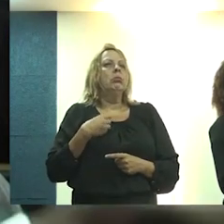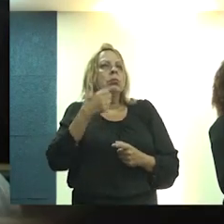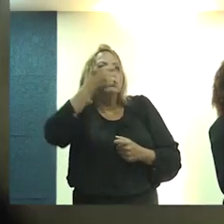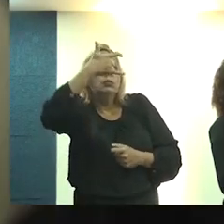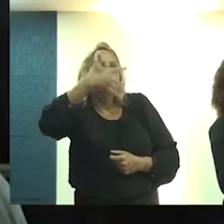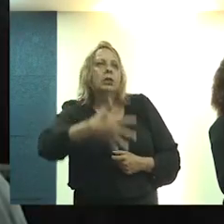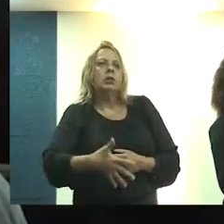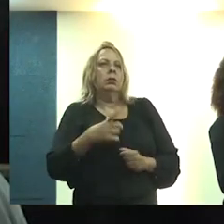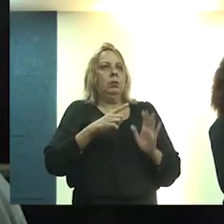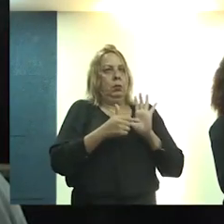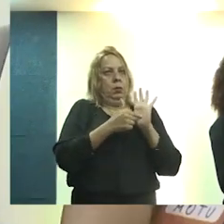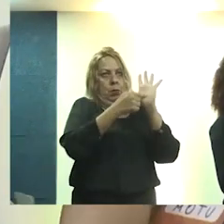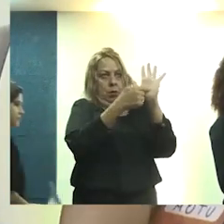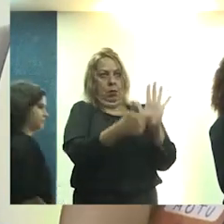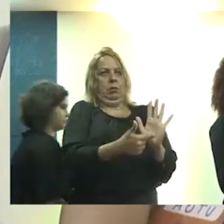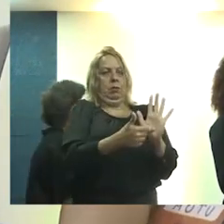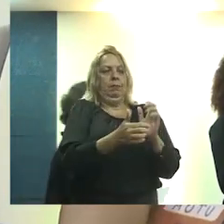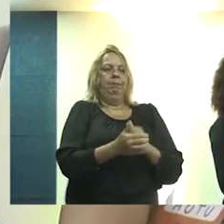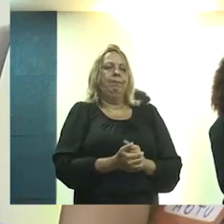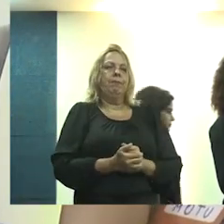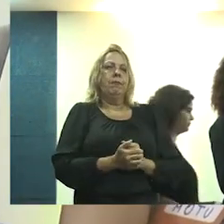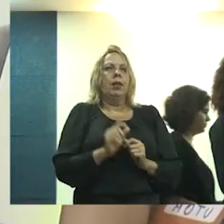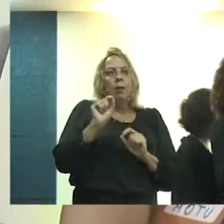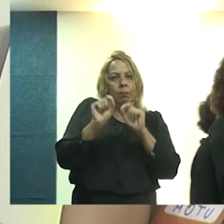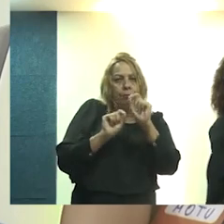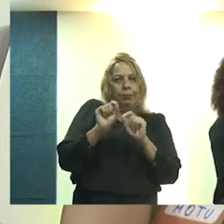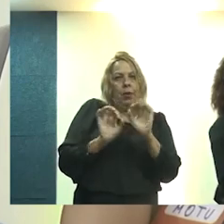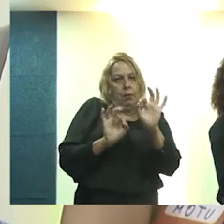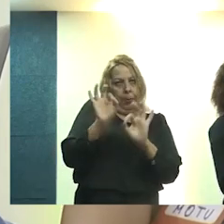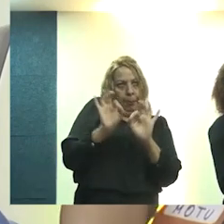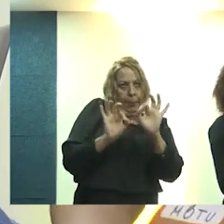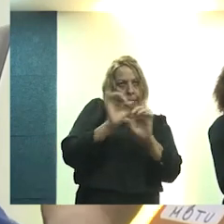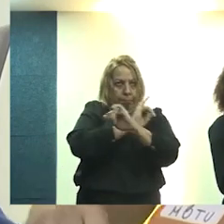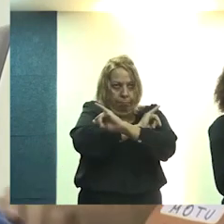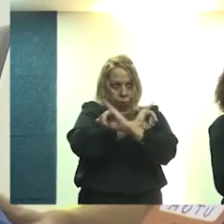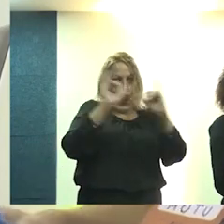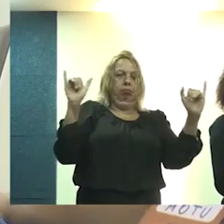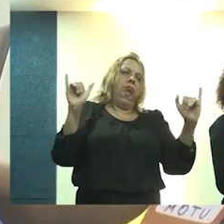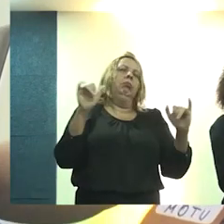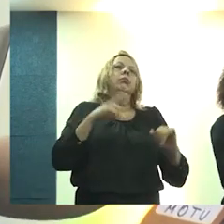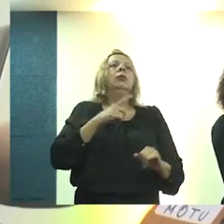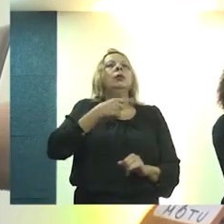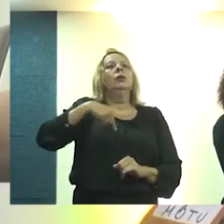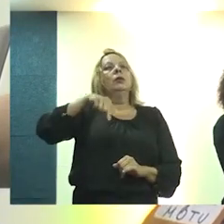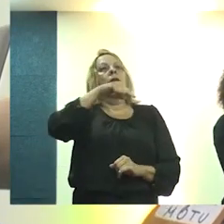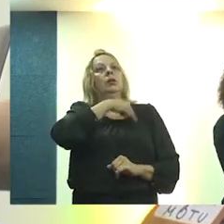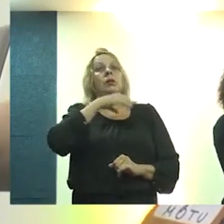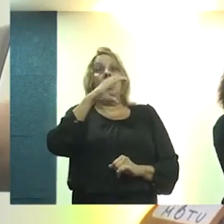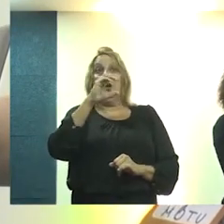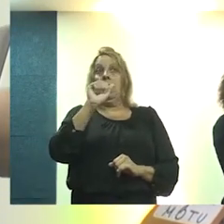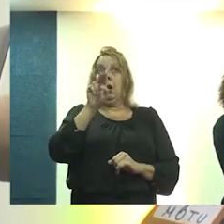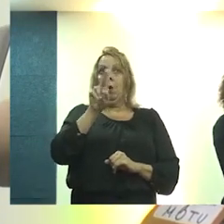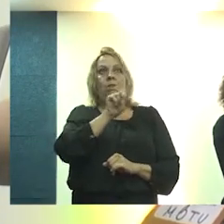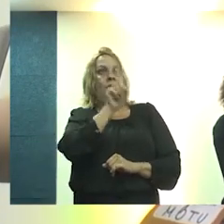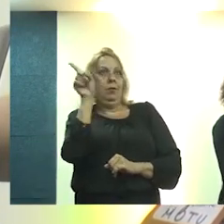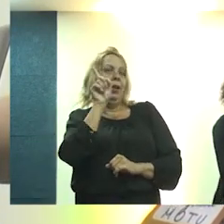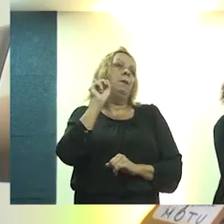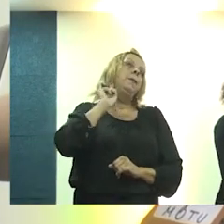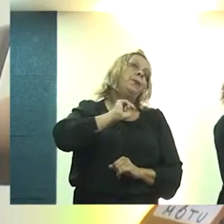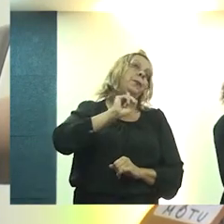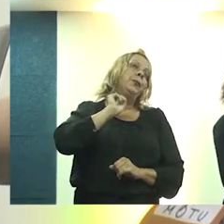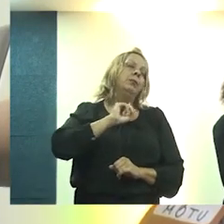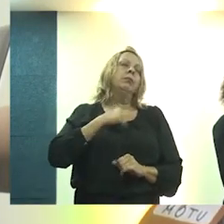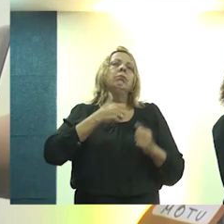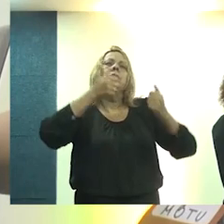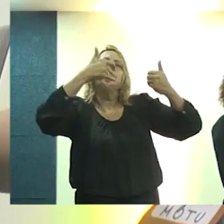o que a gente busca, e a gente estava preparando uma campanha no nosso CAU em Minas e a gente queria